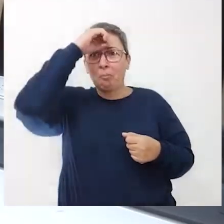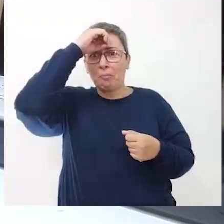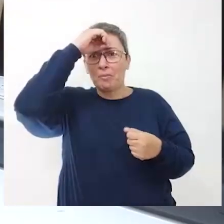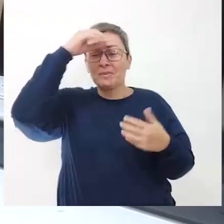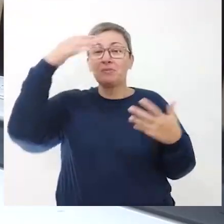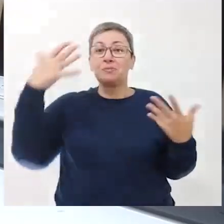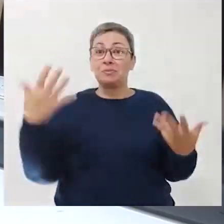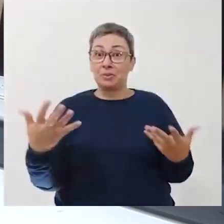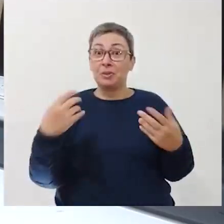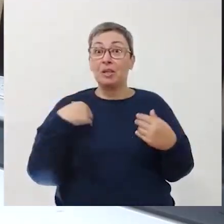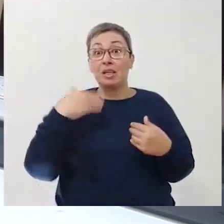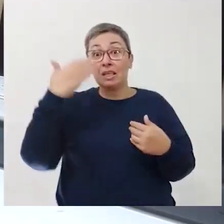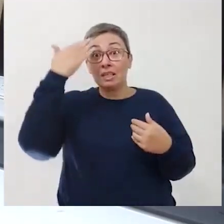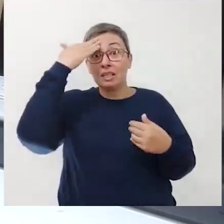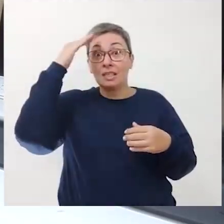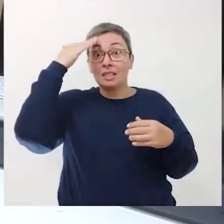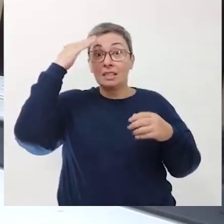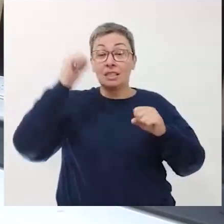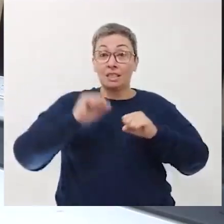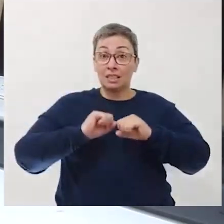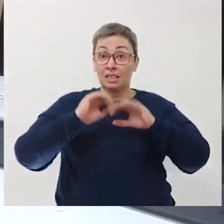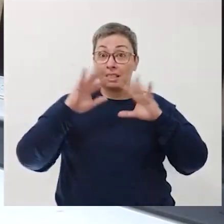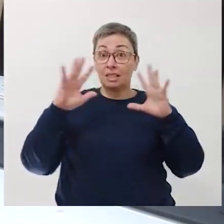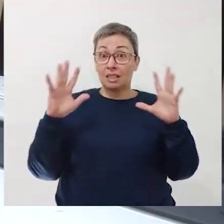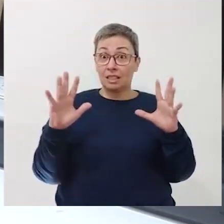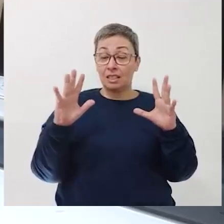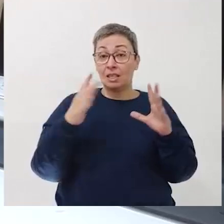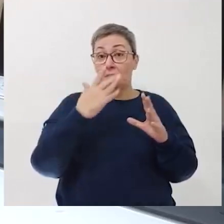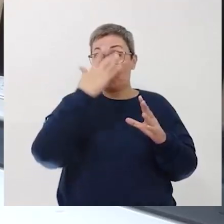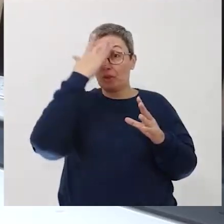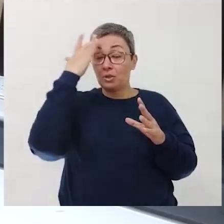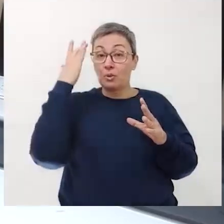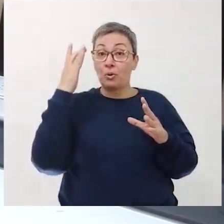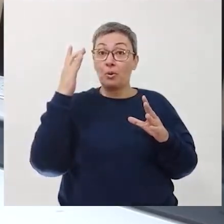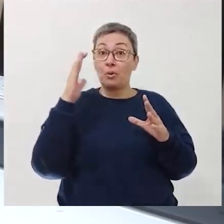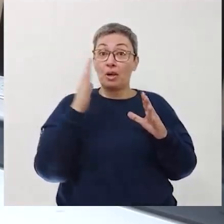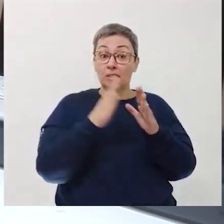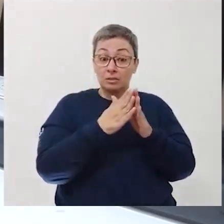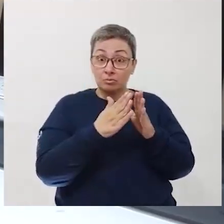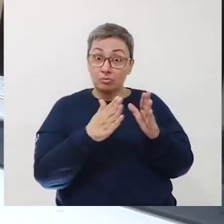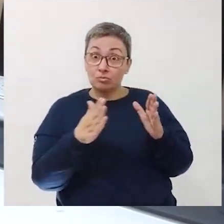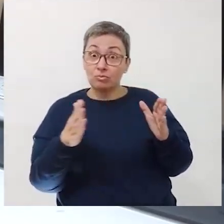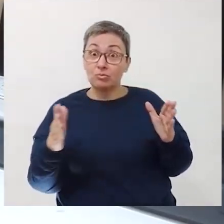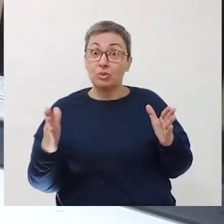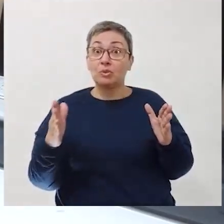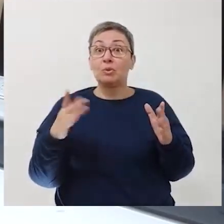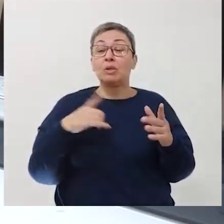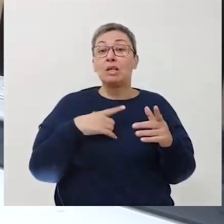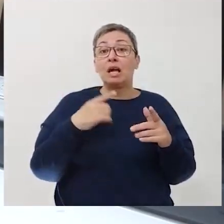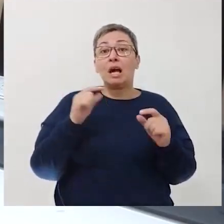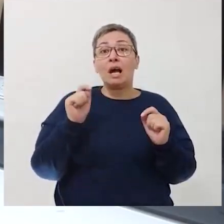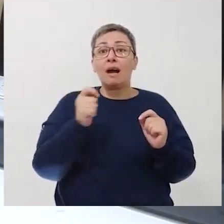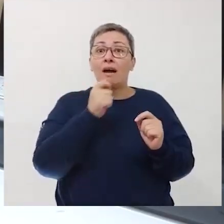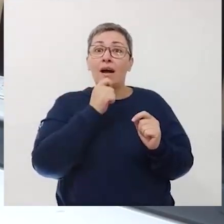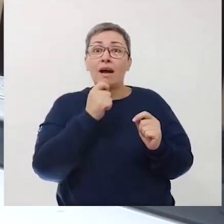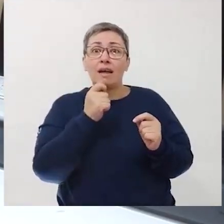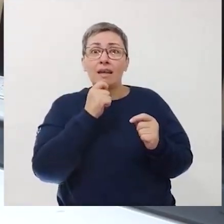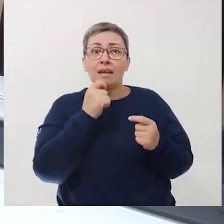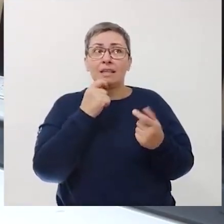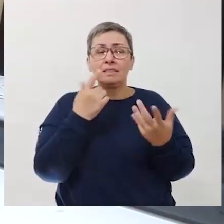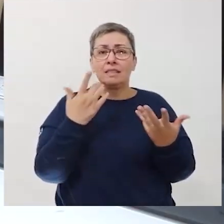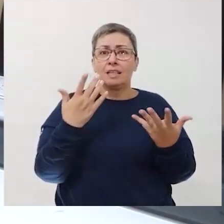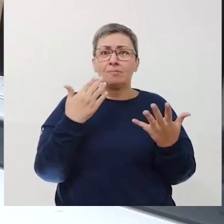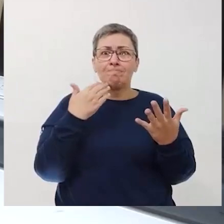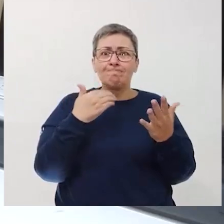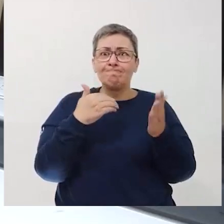E compreender que os homens de suas épocas tinham como